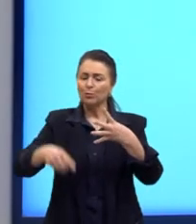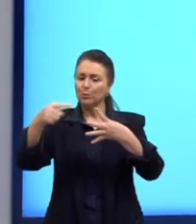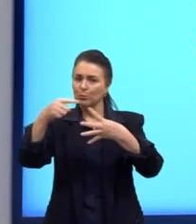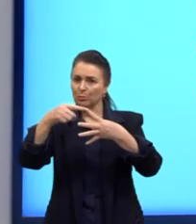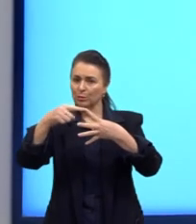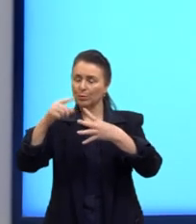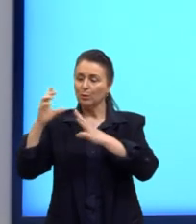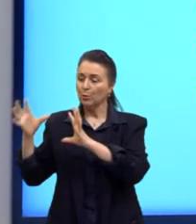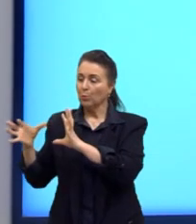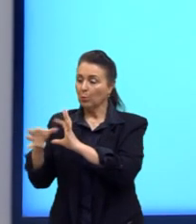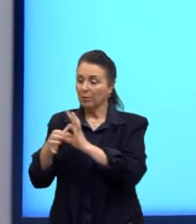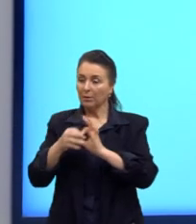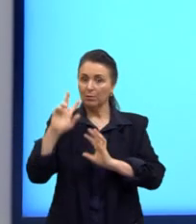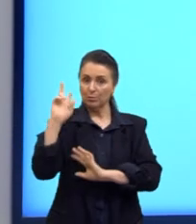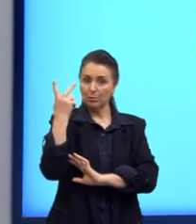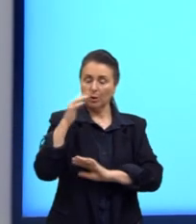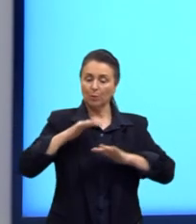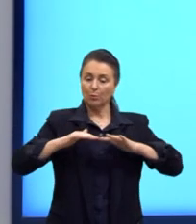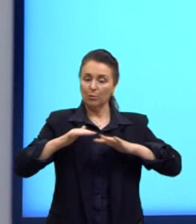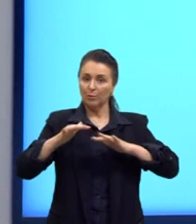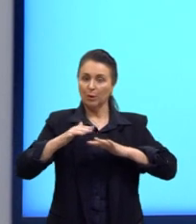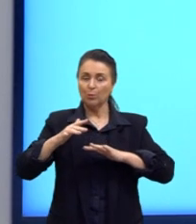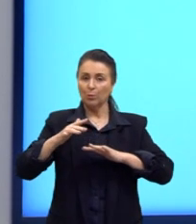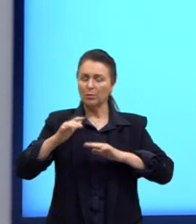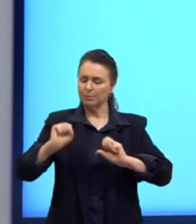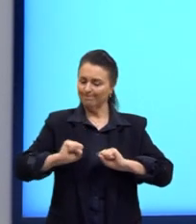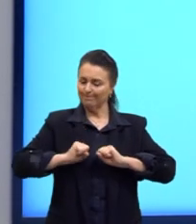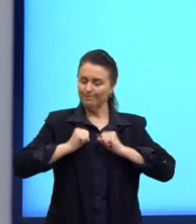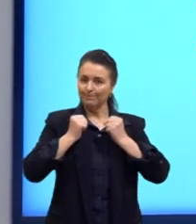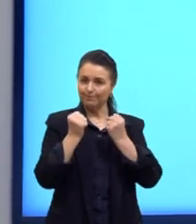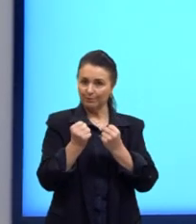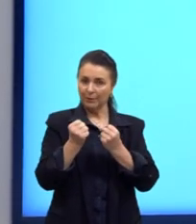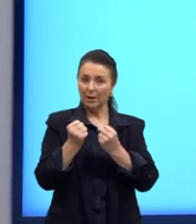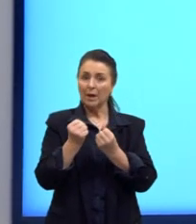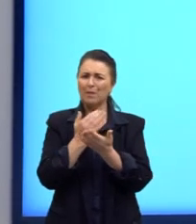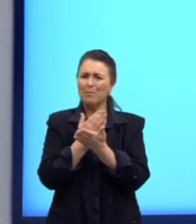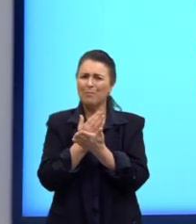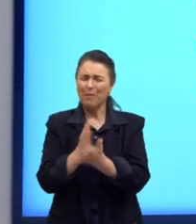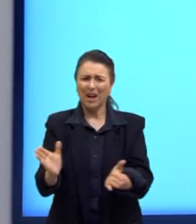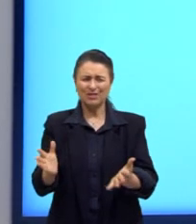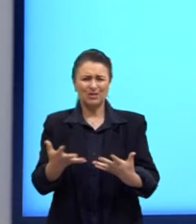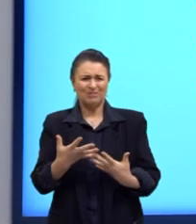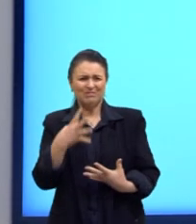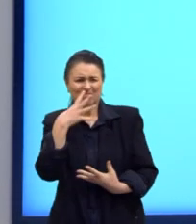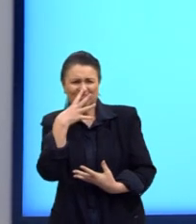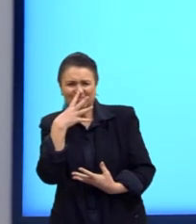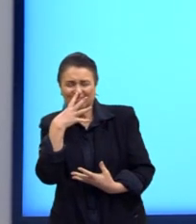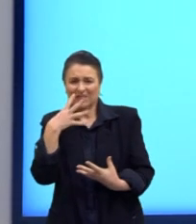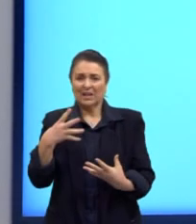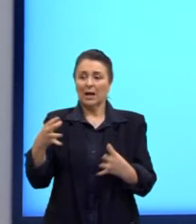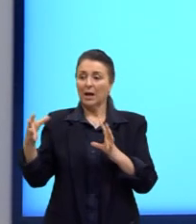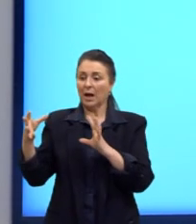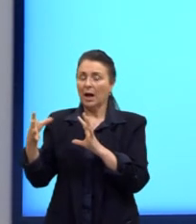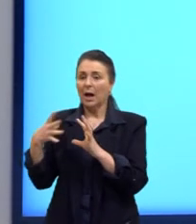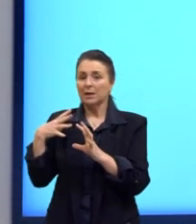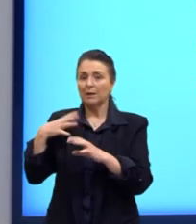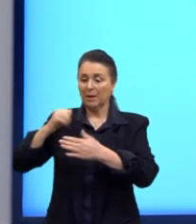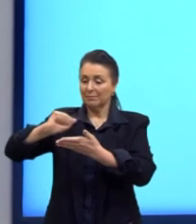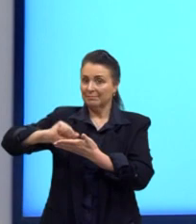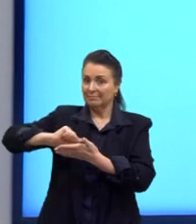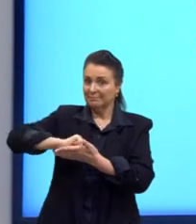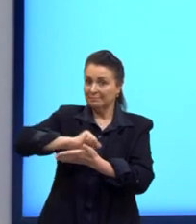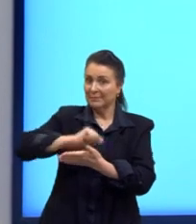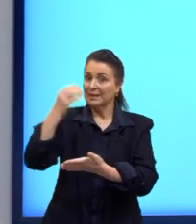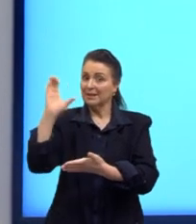então, ele é um movimento que ganha força devido à perda de entusiasmo em relação às correntes materialistas e